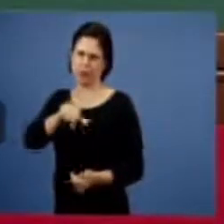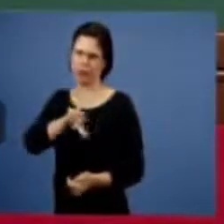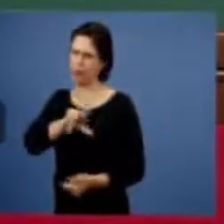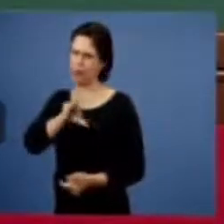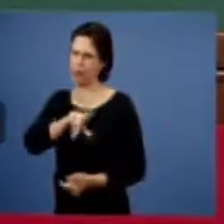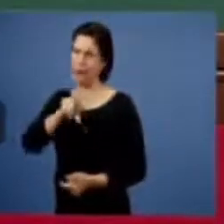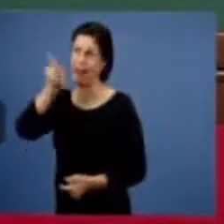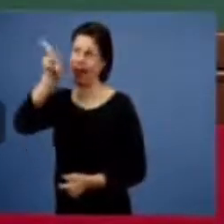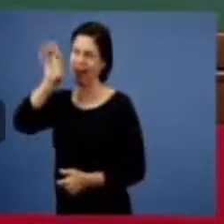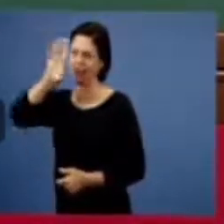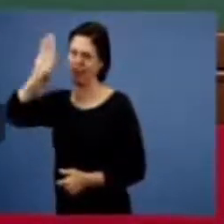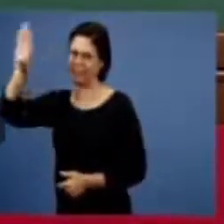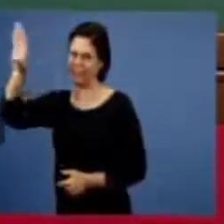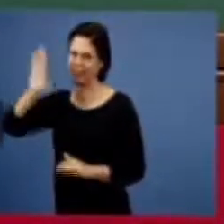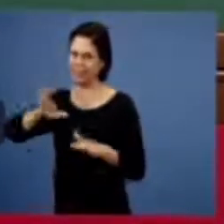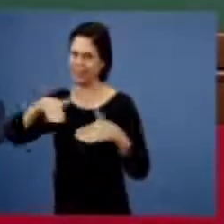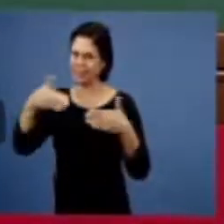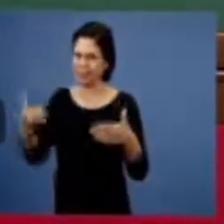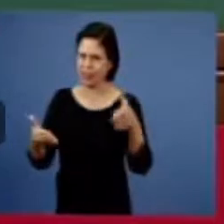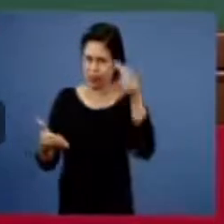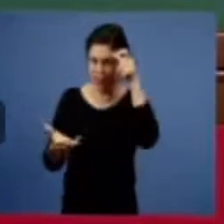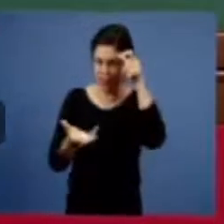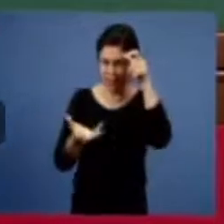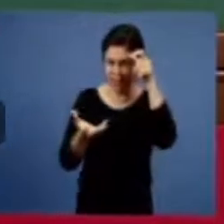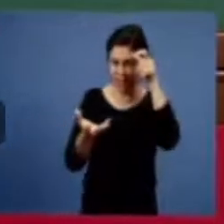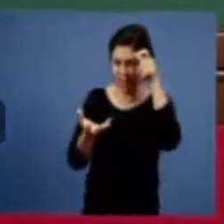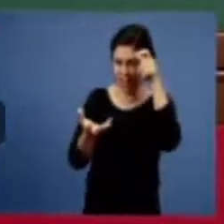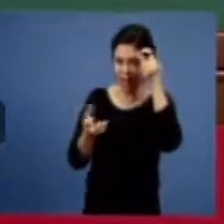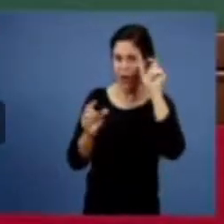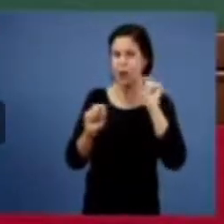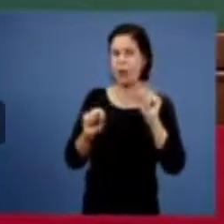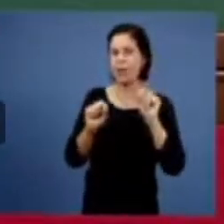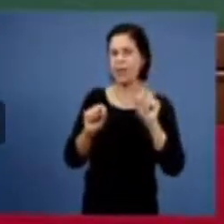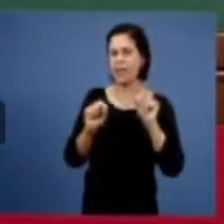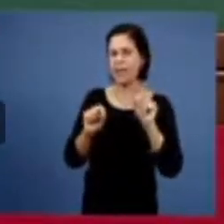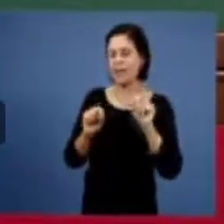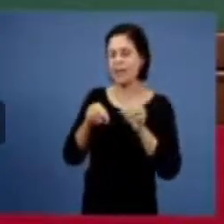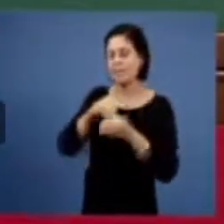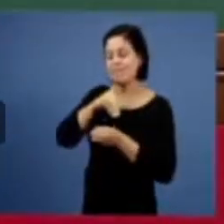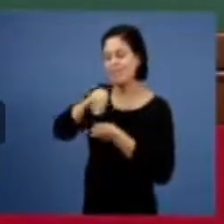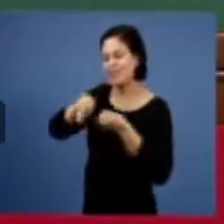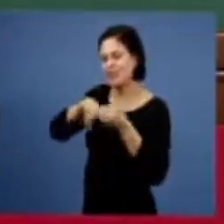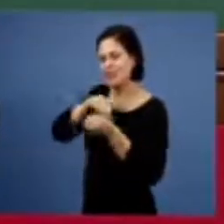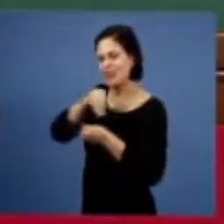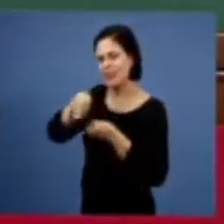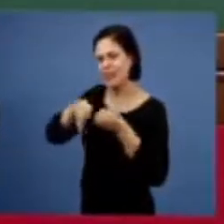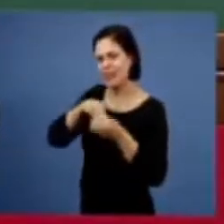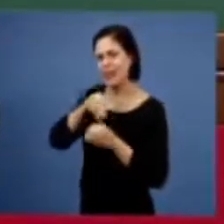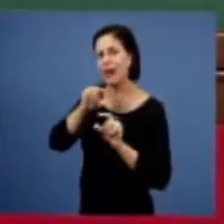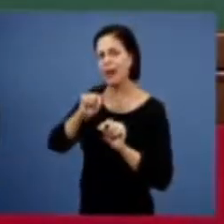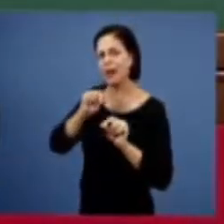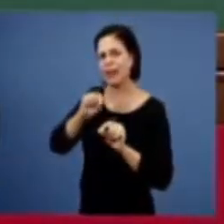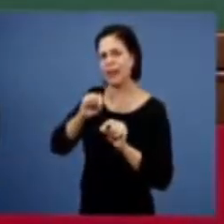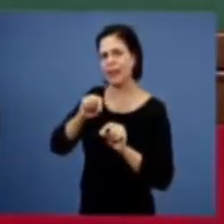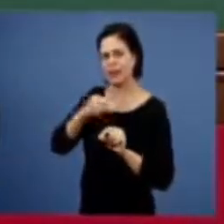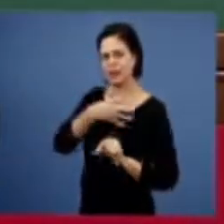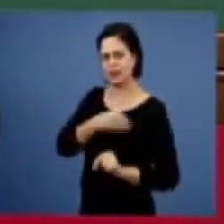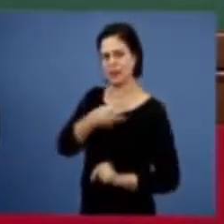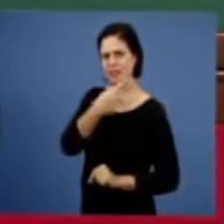colocar a semente para os filhos do reino dele, do inimigo